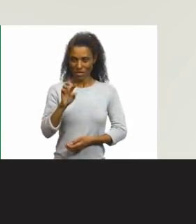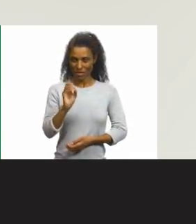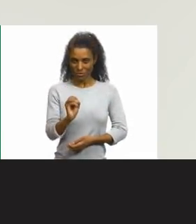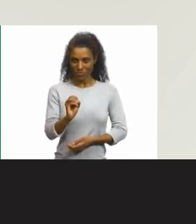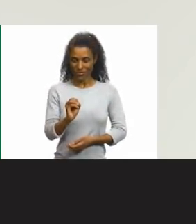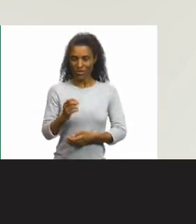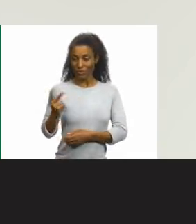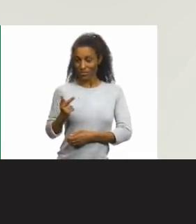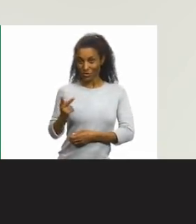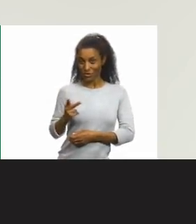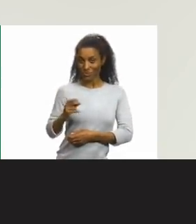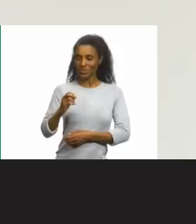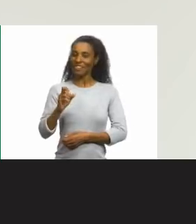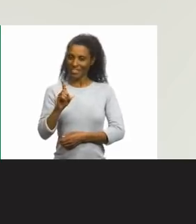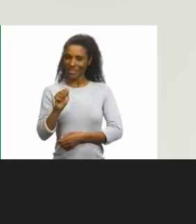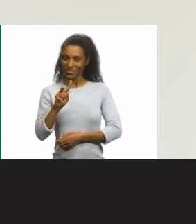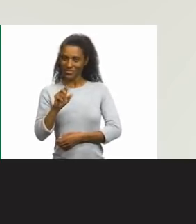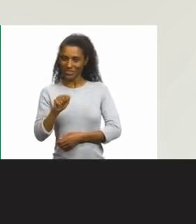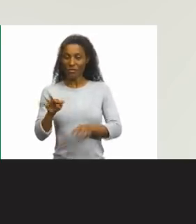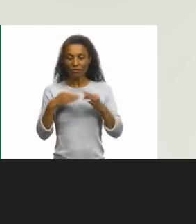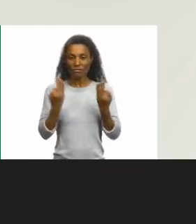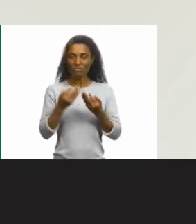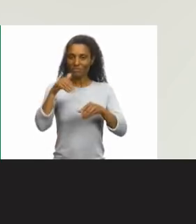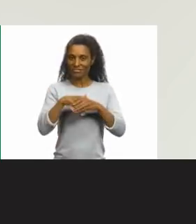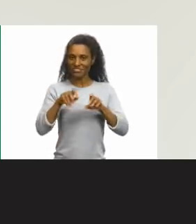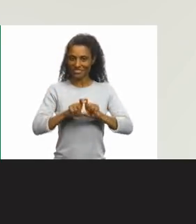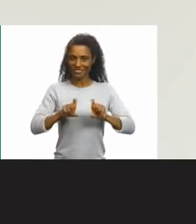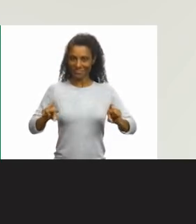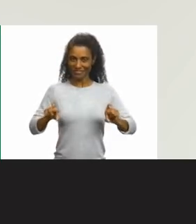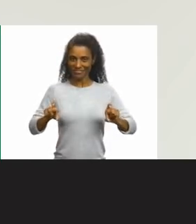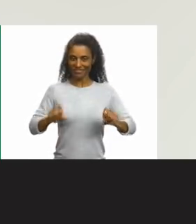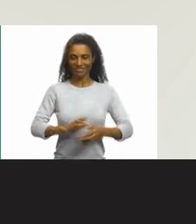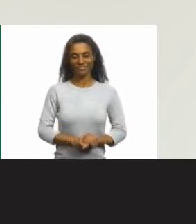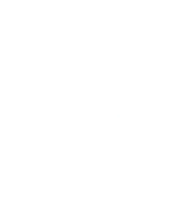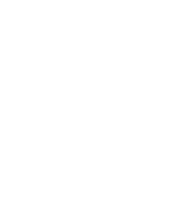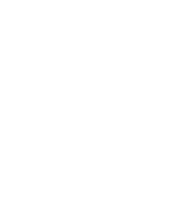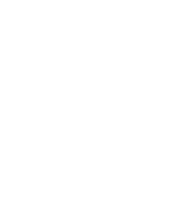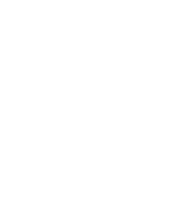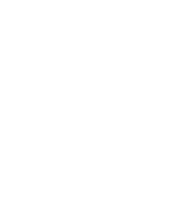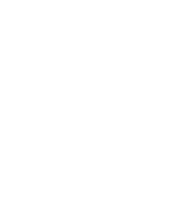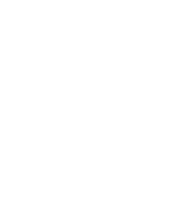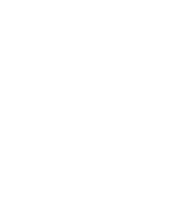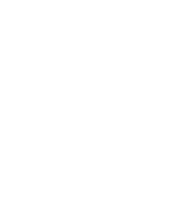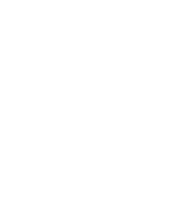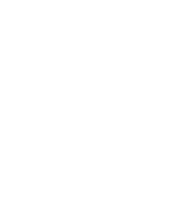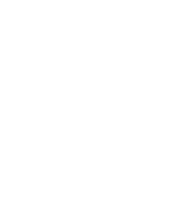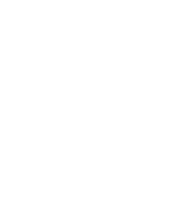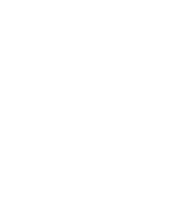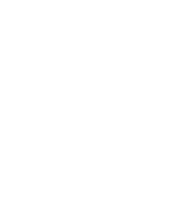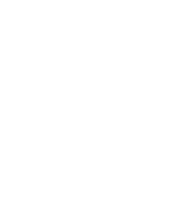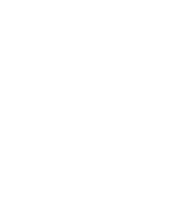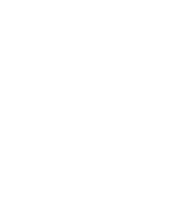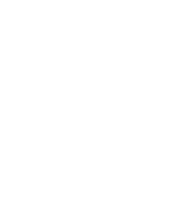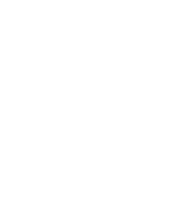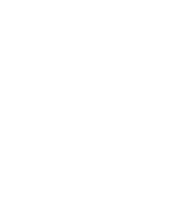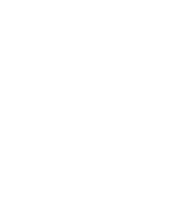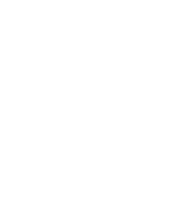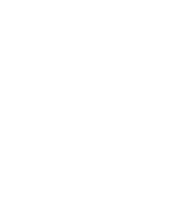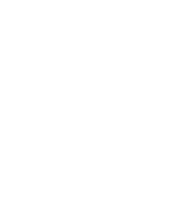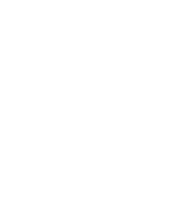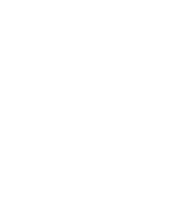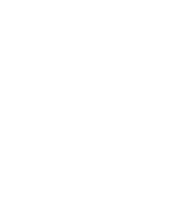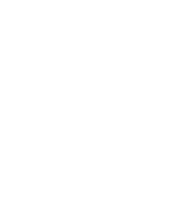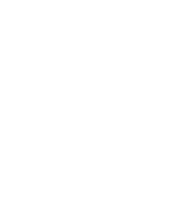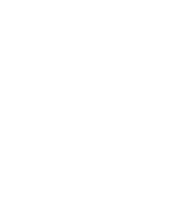Sou Pedro de Oliveira da Dupla Pedro Edalvã. Pela família vote 2620. Deputado estadual. Frente trabalhista.